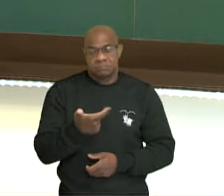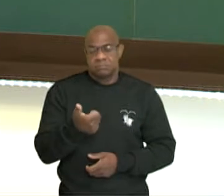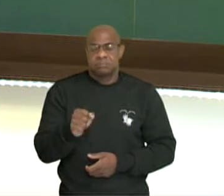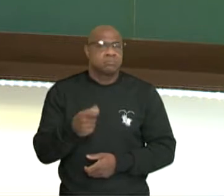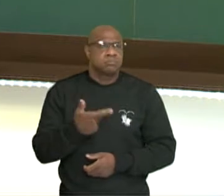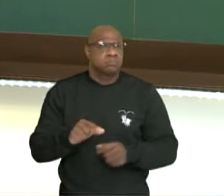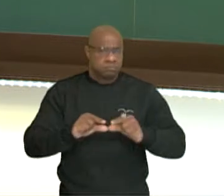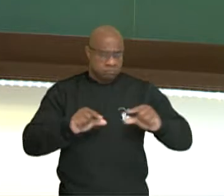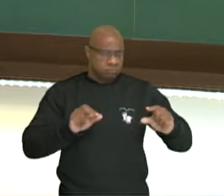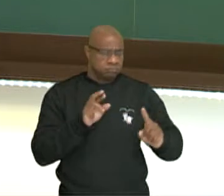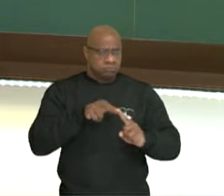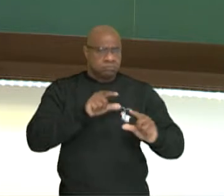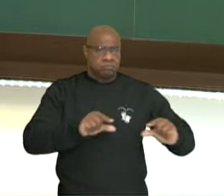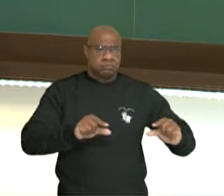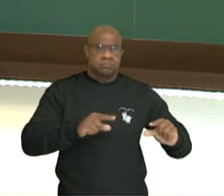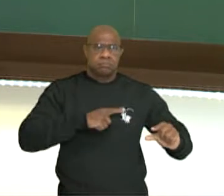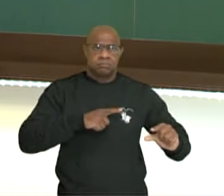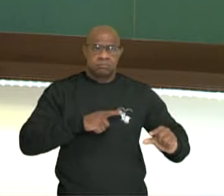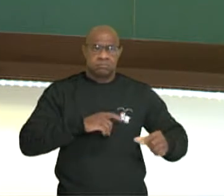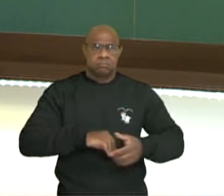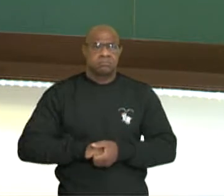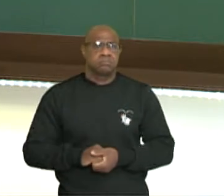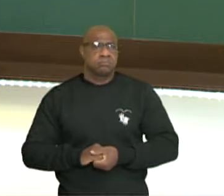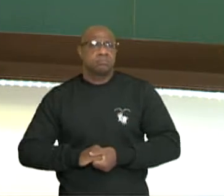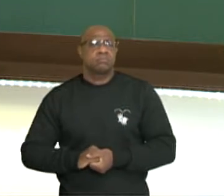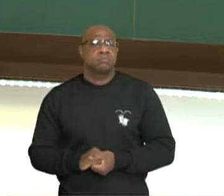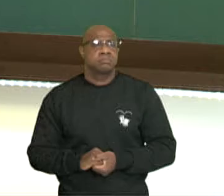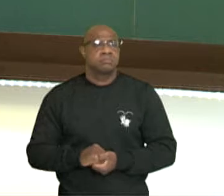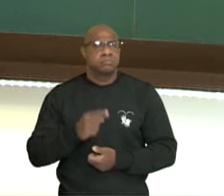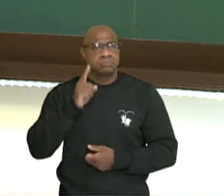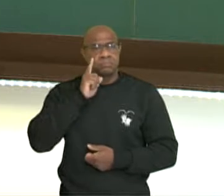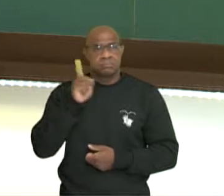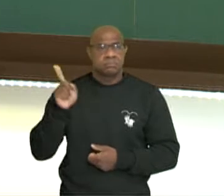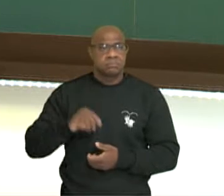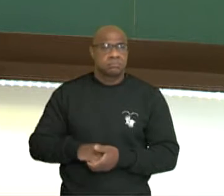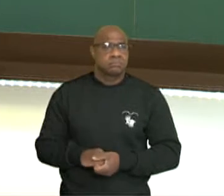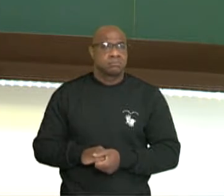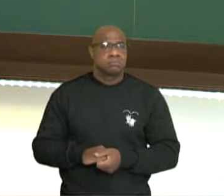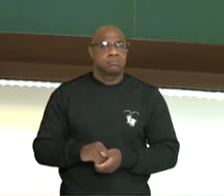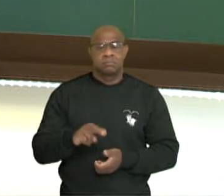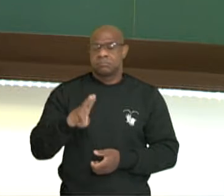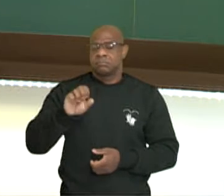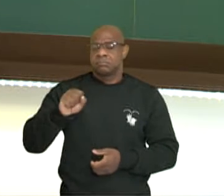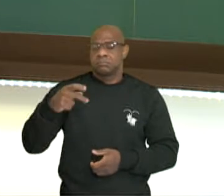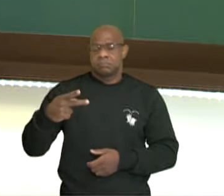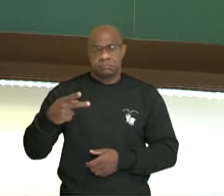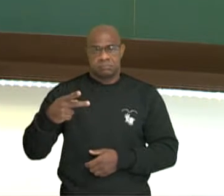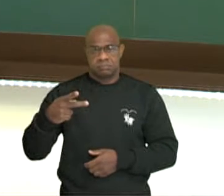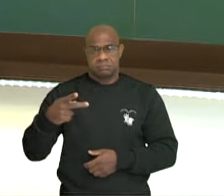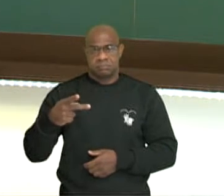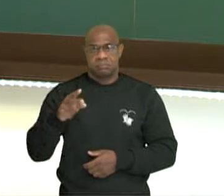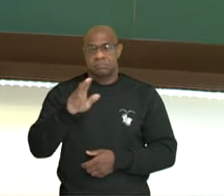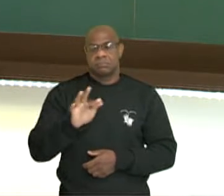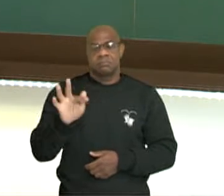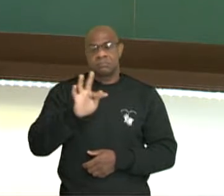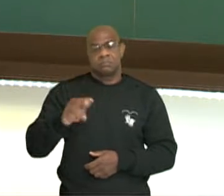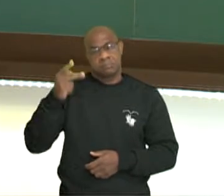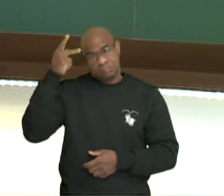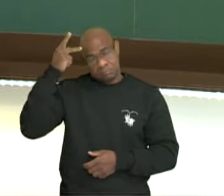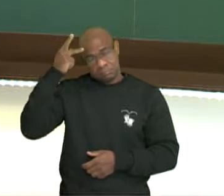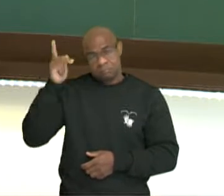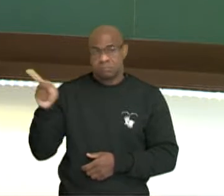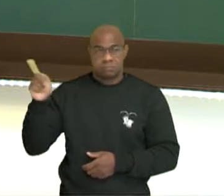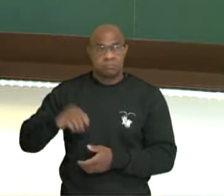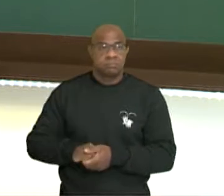referência, subentende-se que está em 2018. A sigla USP, Universidade de São Paulo. Então, olha só. Essa